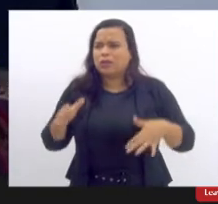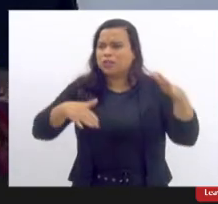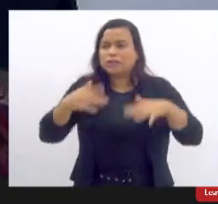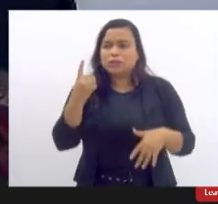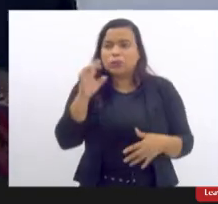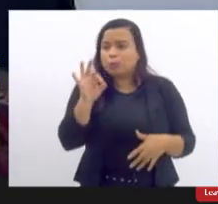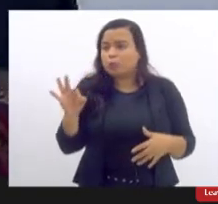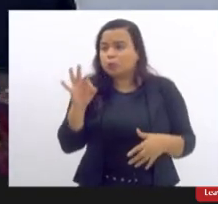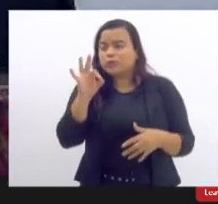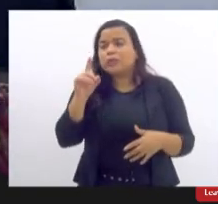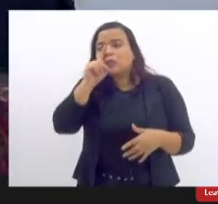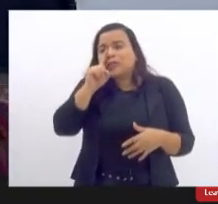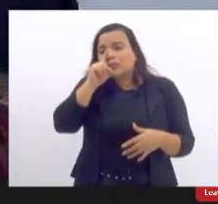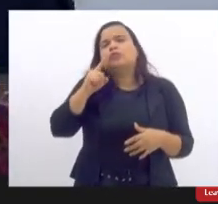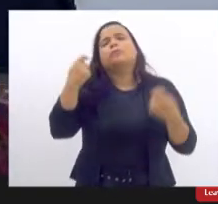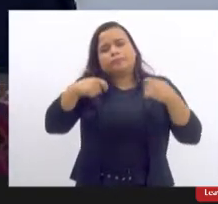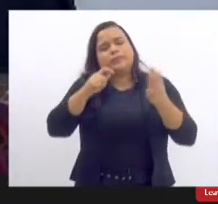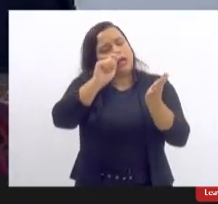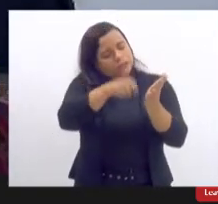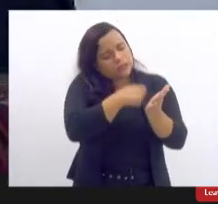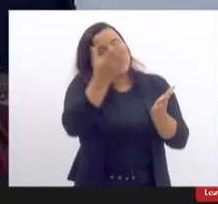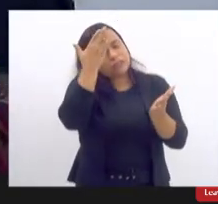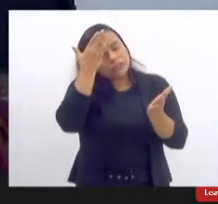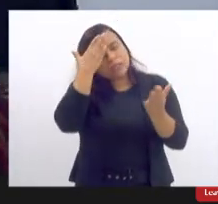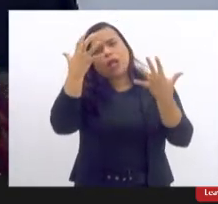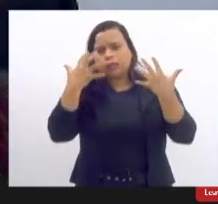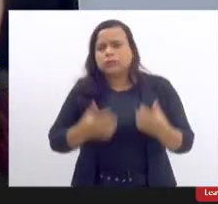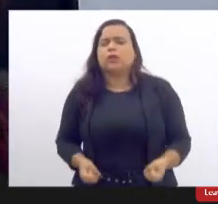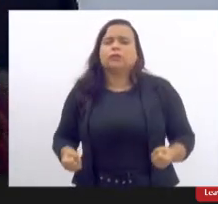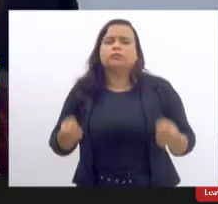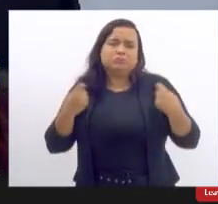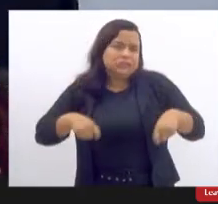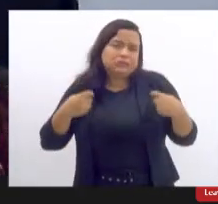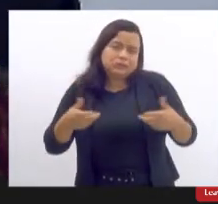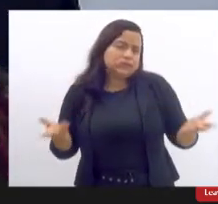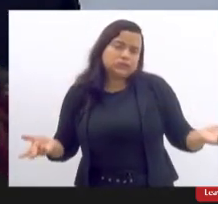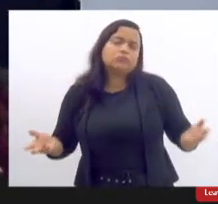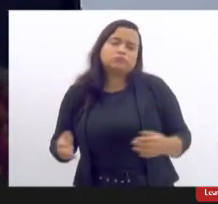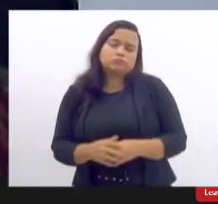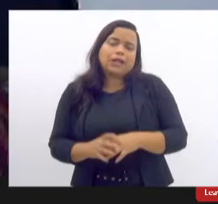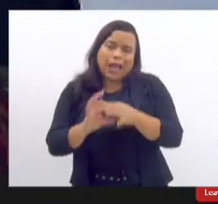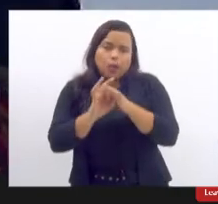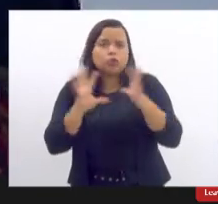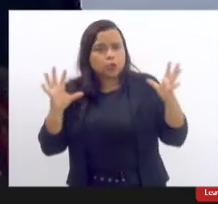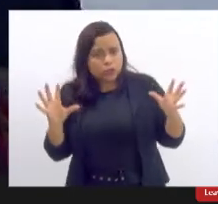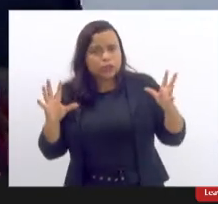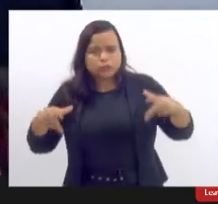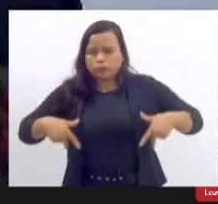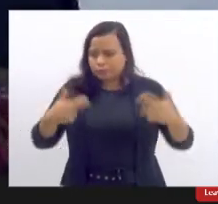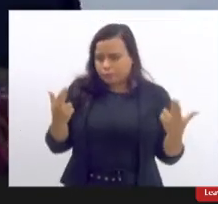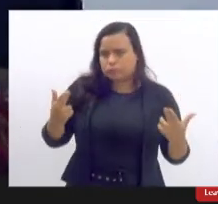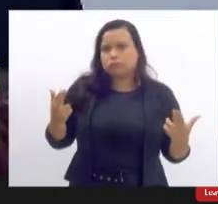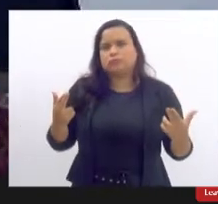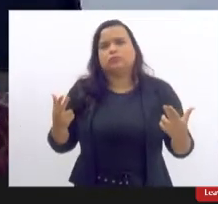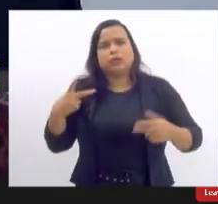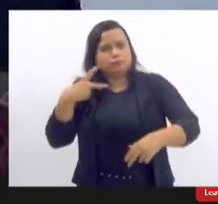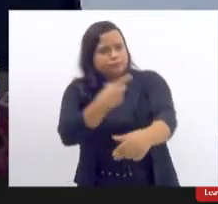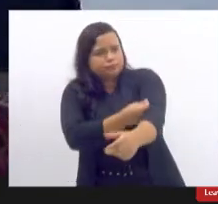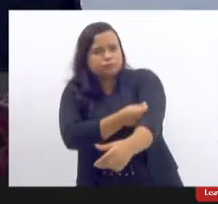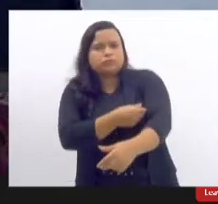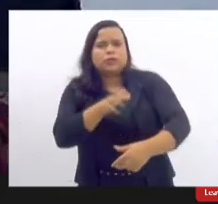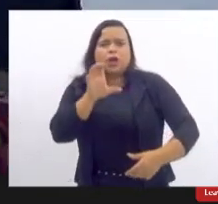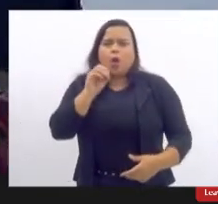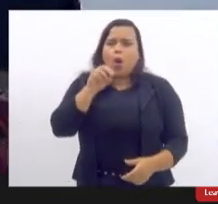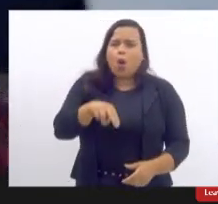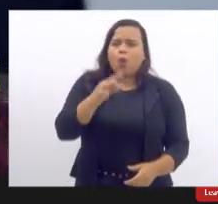mas eu tenho que assinar lá estou consciente disso e autorizo a me fazer tal contraste tal qualquer coisa